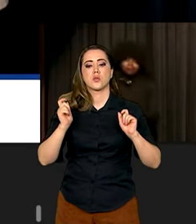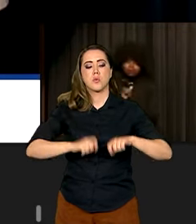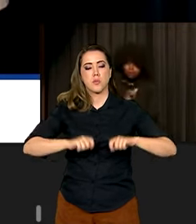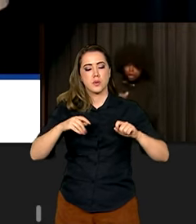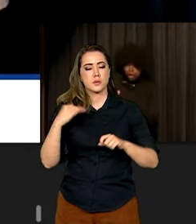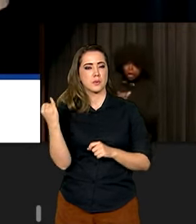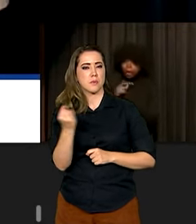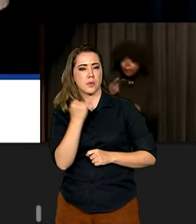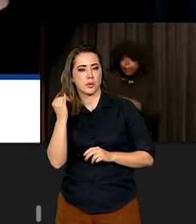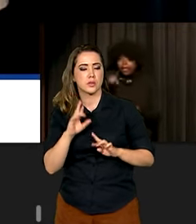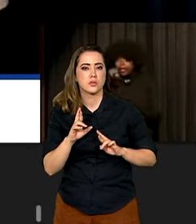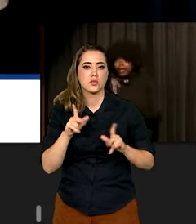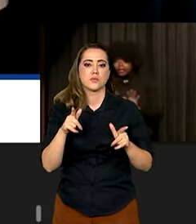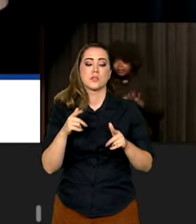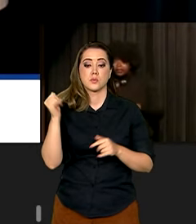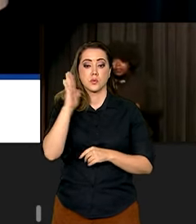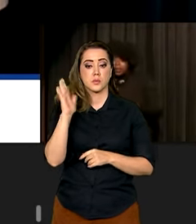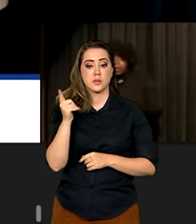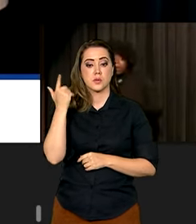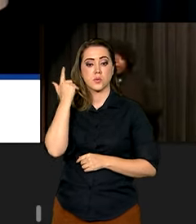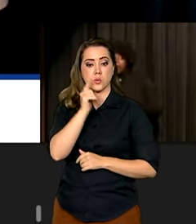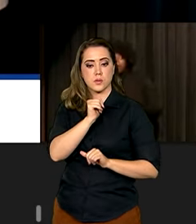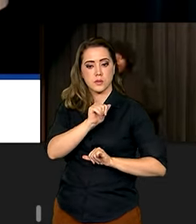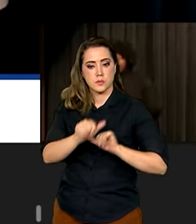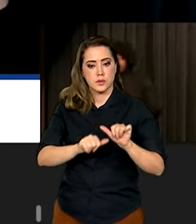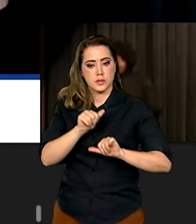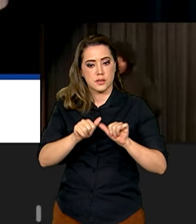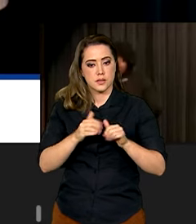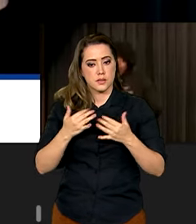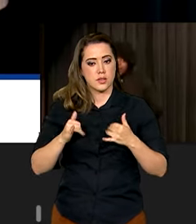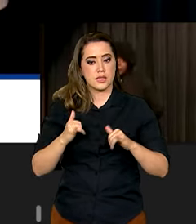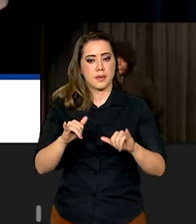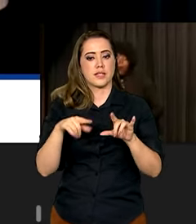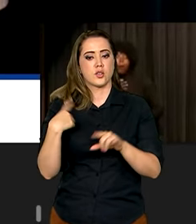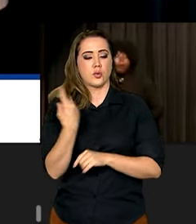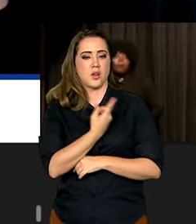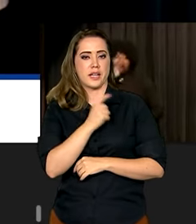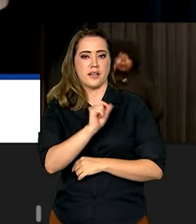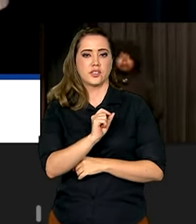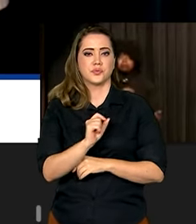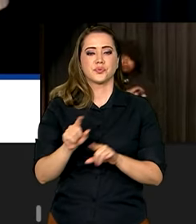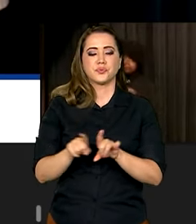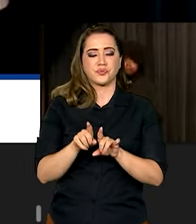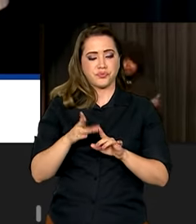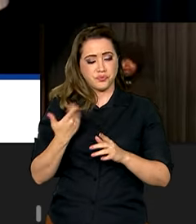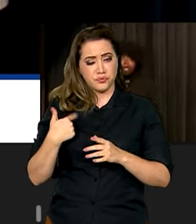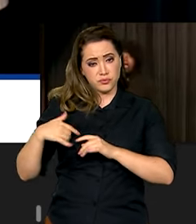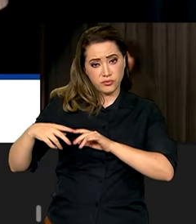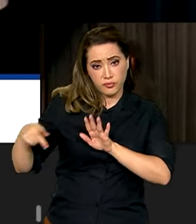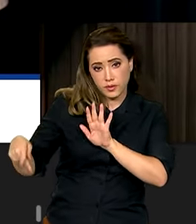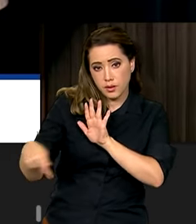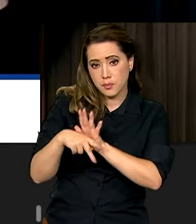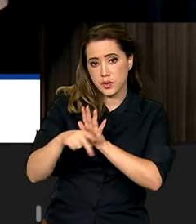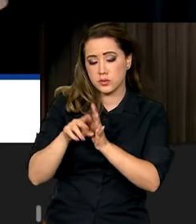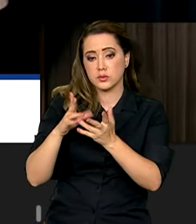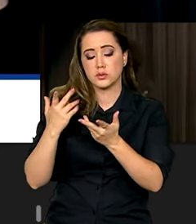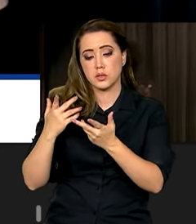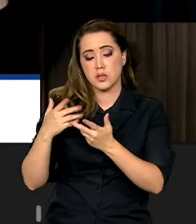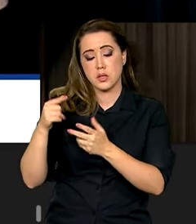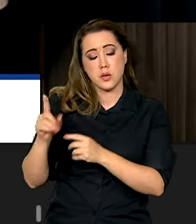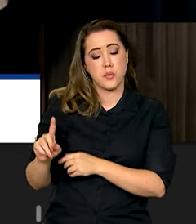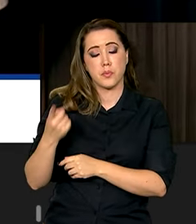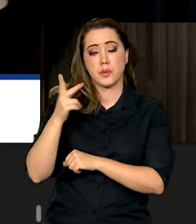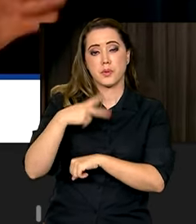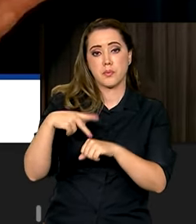grande diferencial para o Brasil acelerar a transição energética, o processo de descarbonização e ser o primeiro país do G20 com uma grande